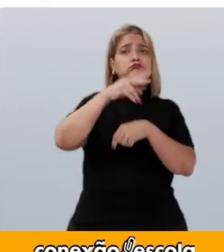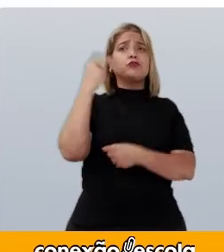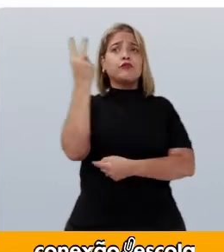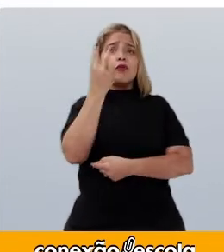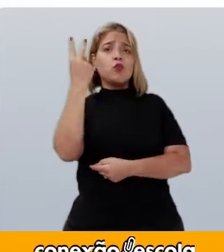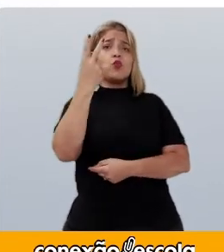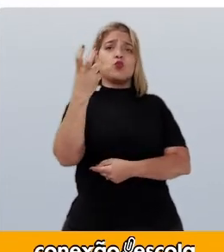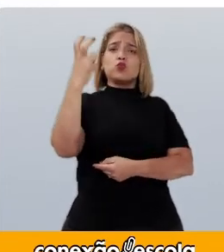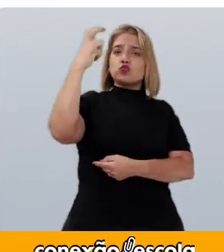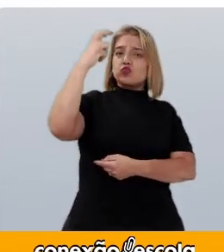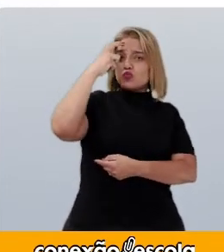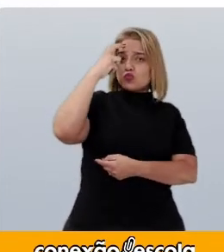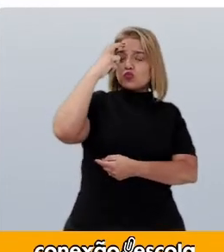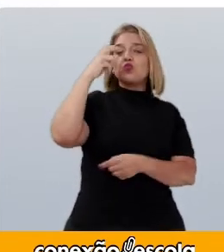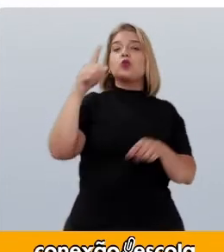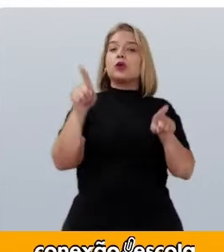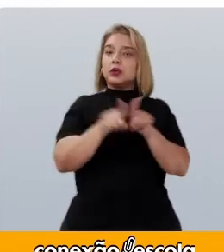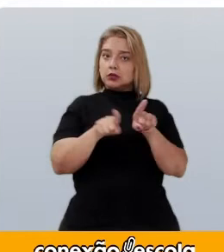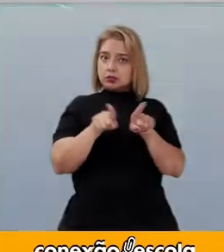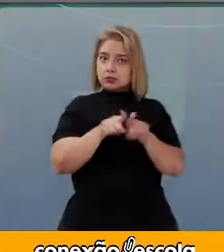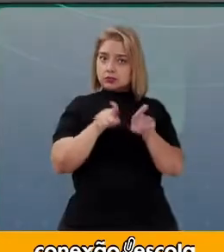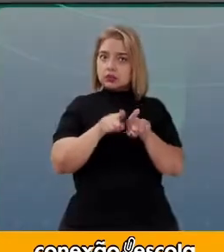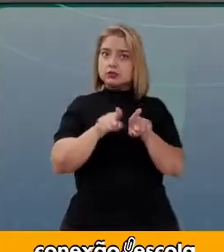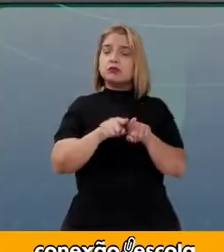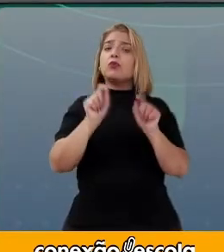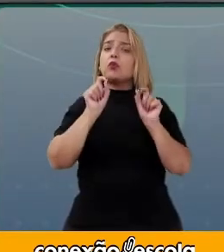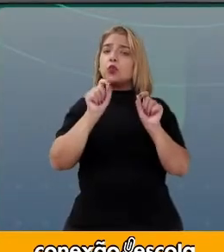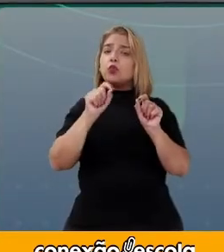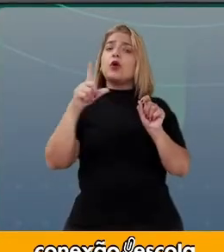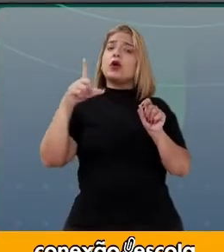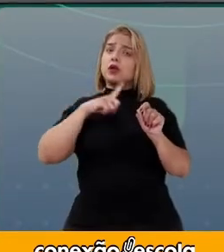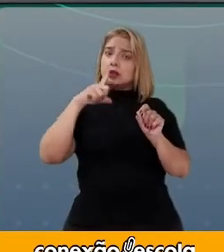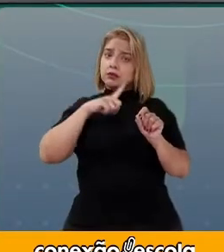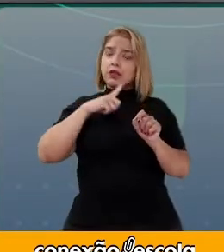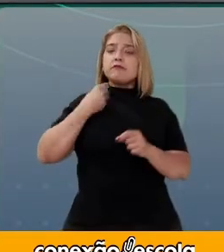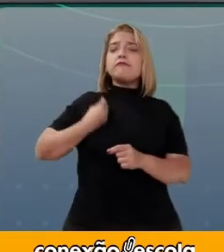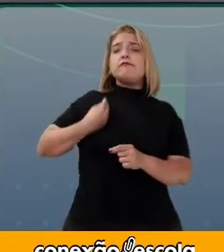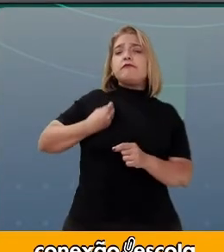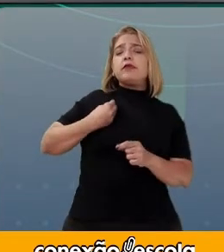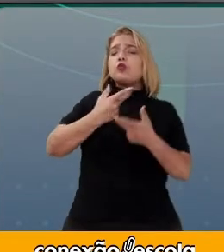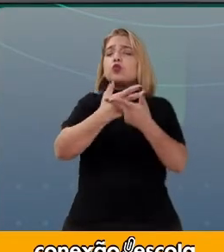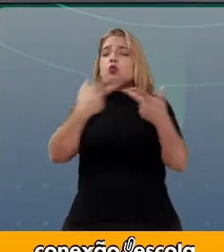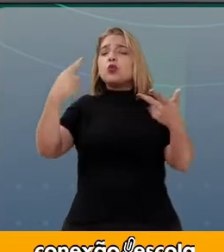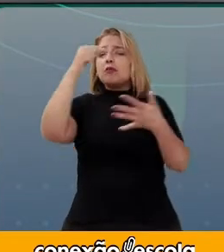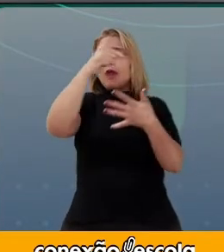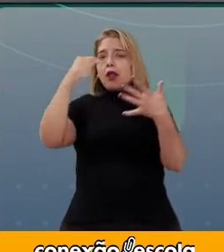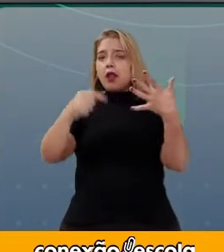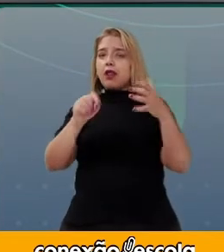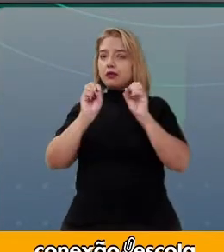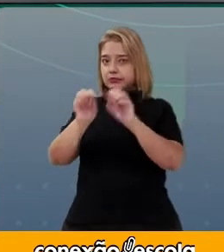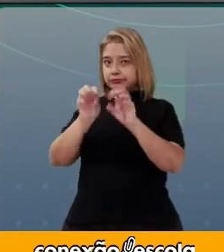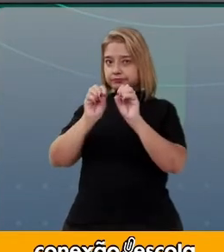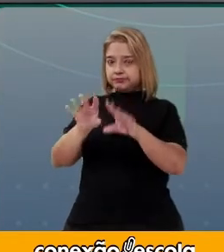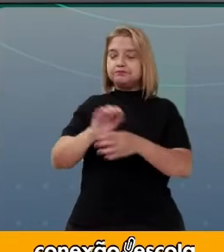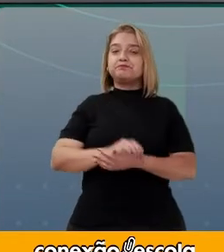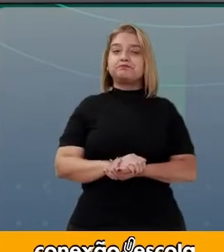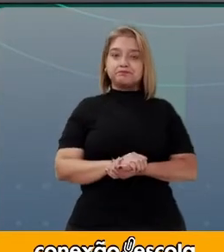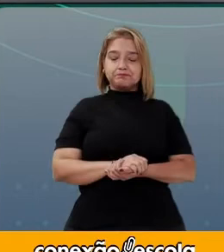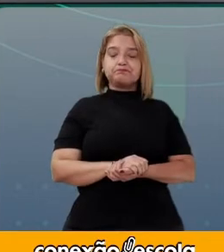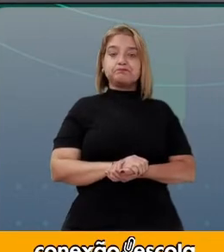culturais E frisar pontos Sobre a vida E olha só